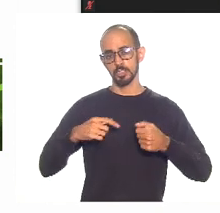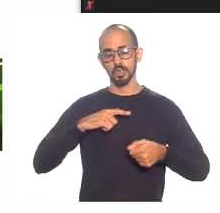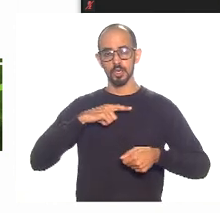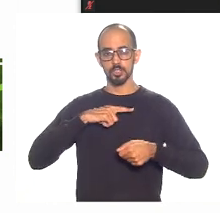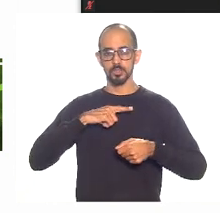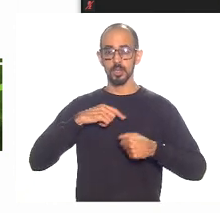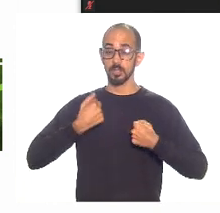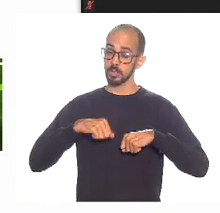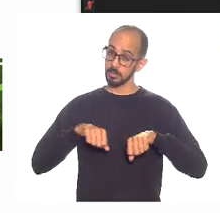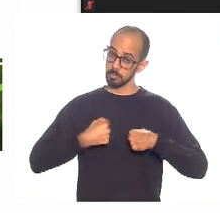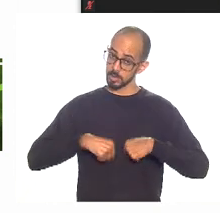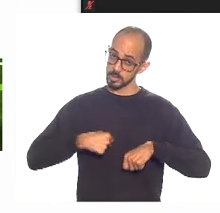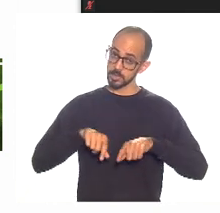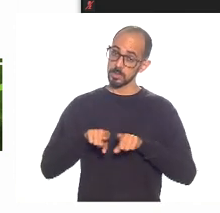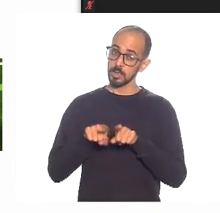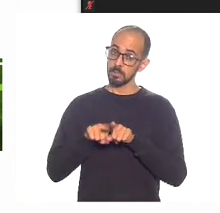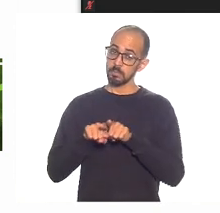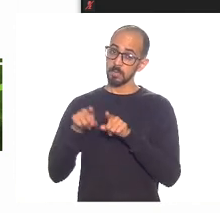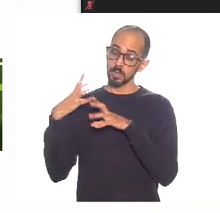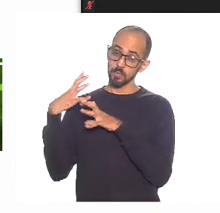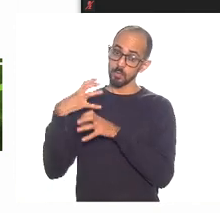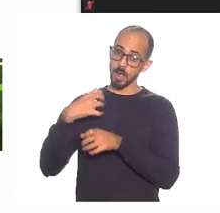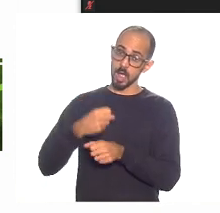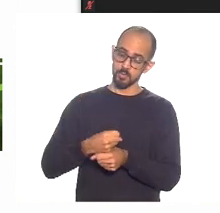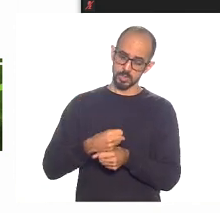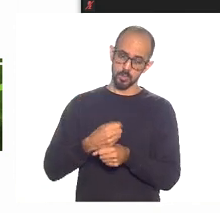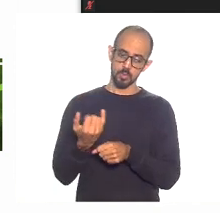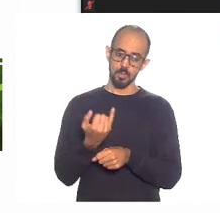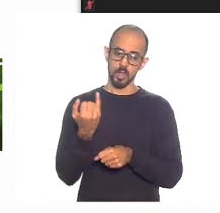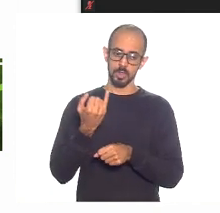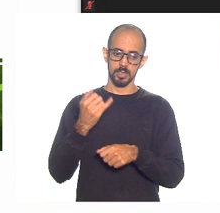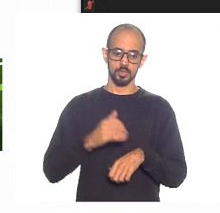revisões que são fundamentais. Pode ir.